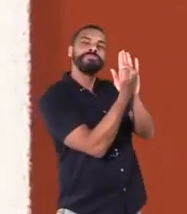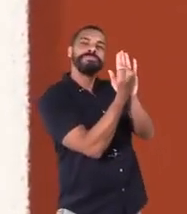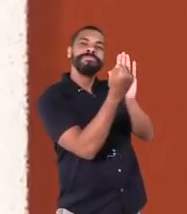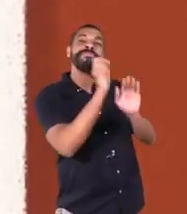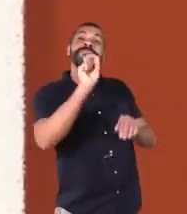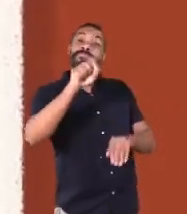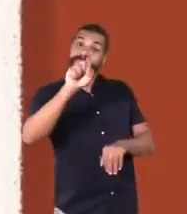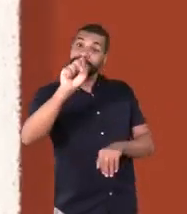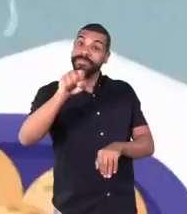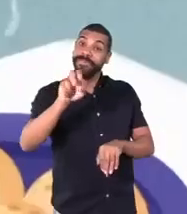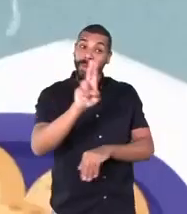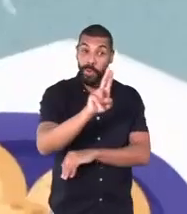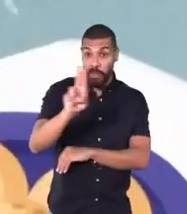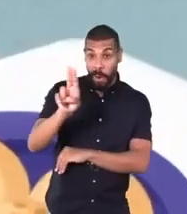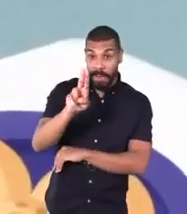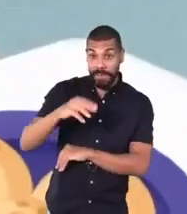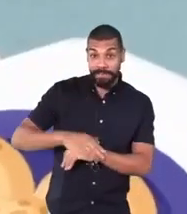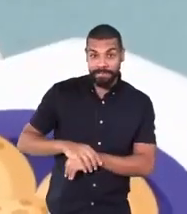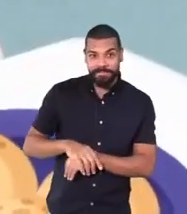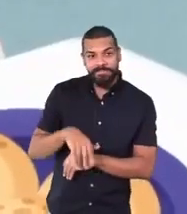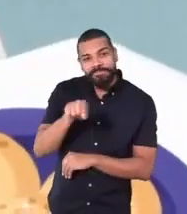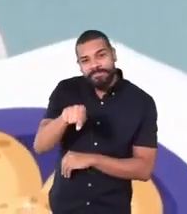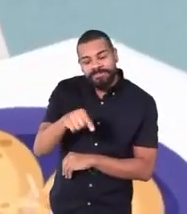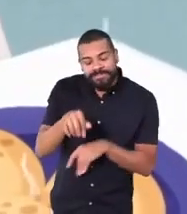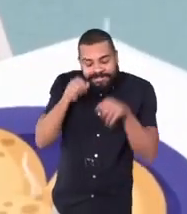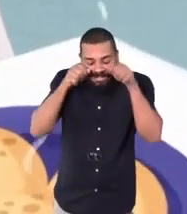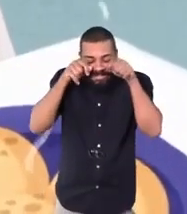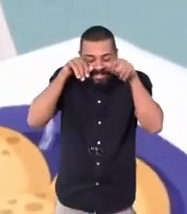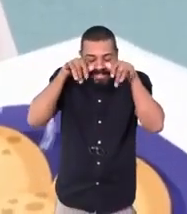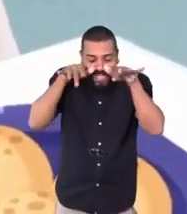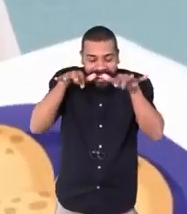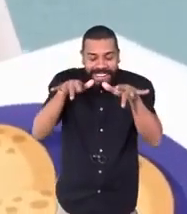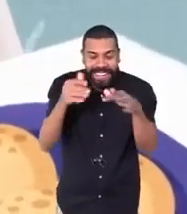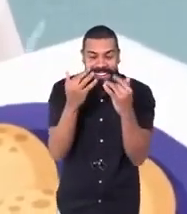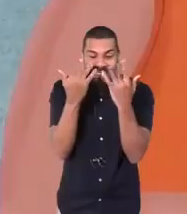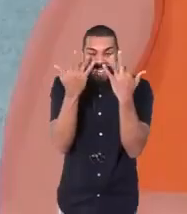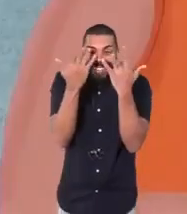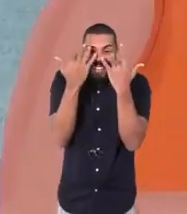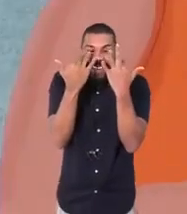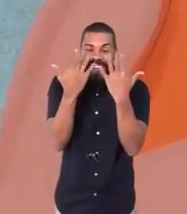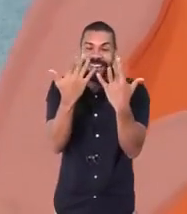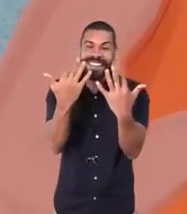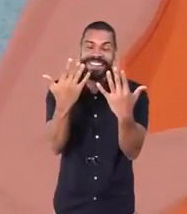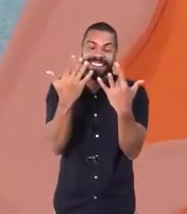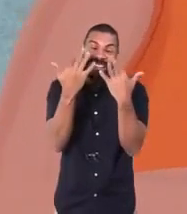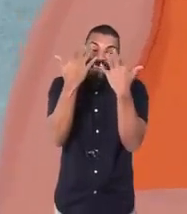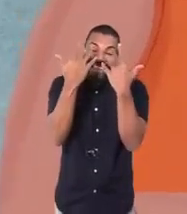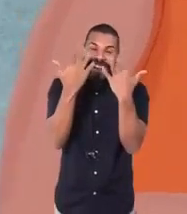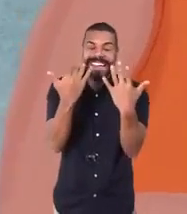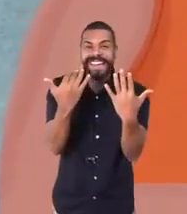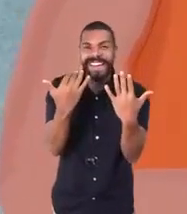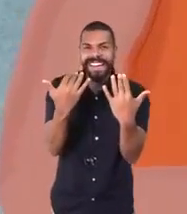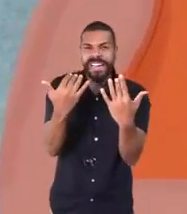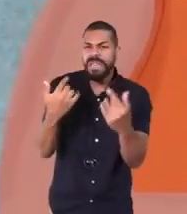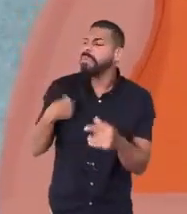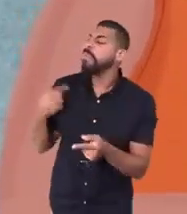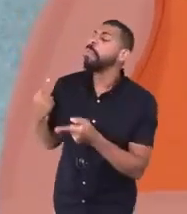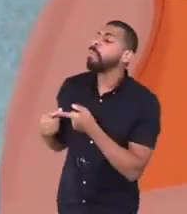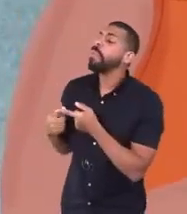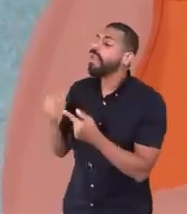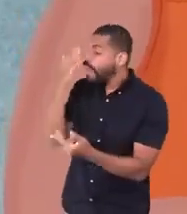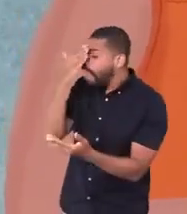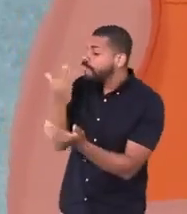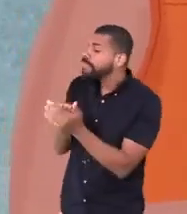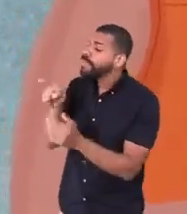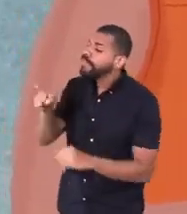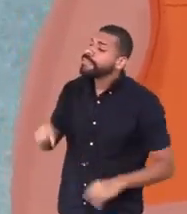registrado o nome. Disse o homem com lágrimas nos olhos. E por que nós deveríamos acreditar no